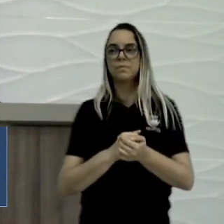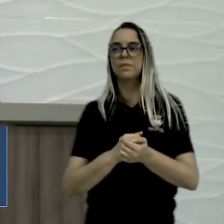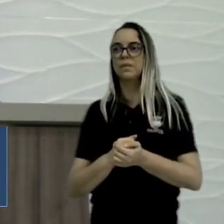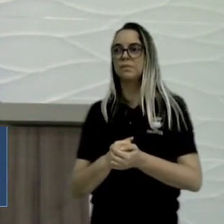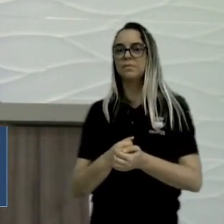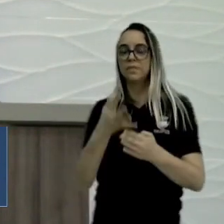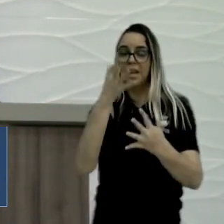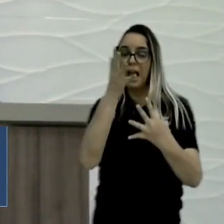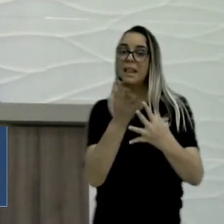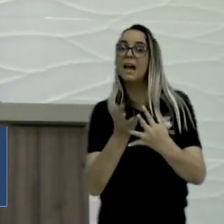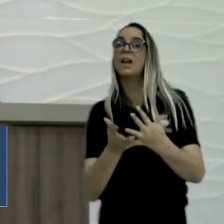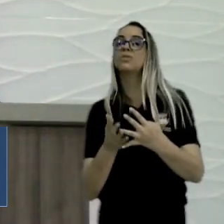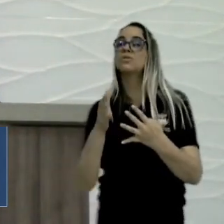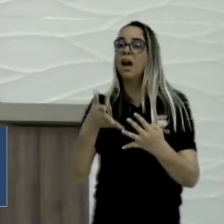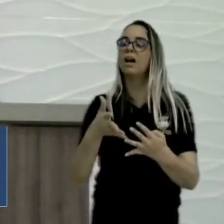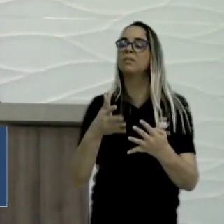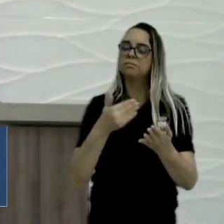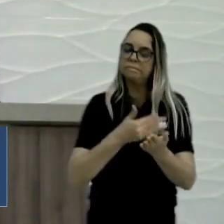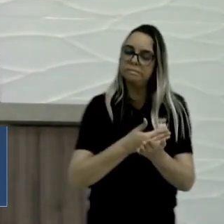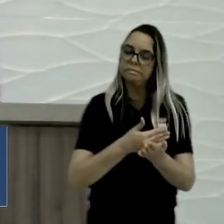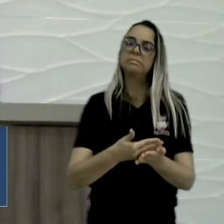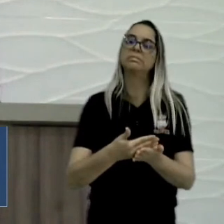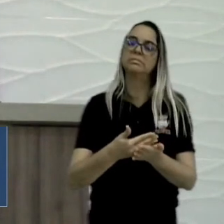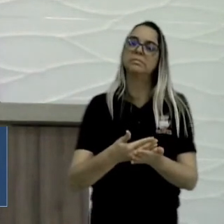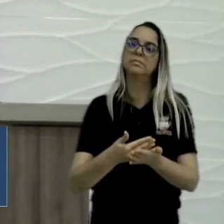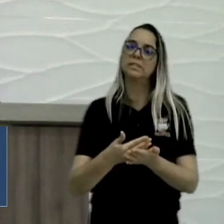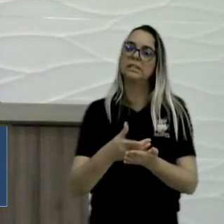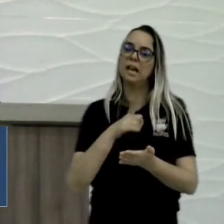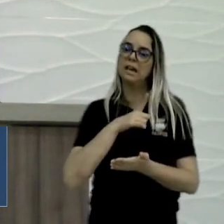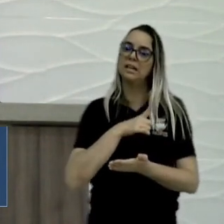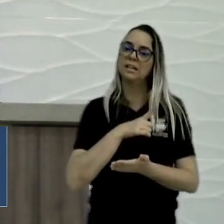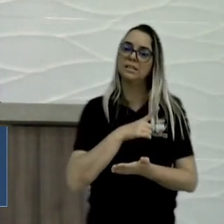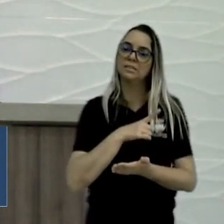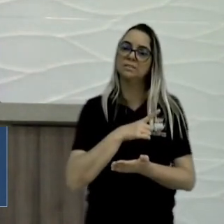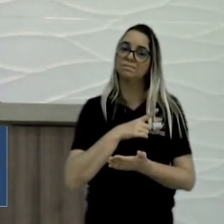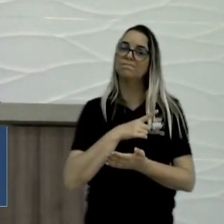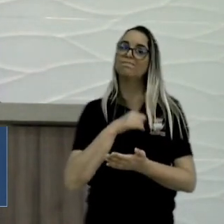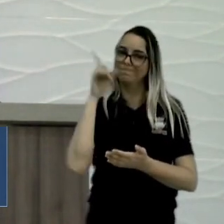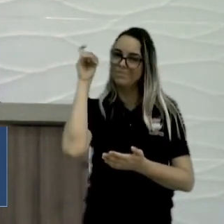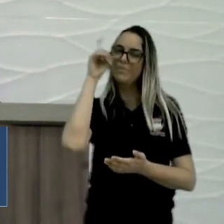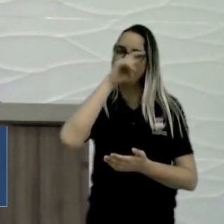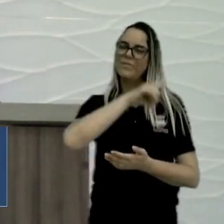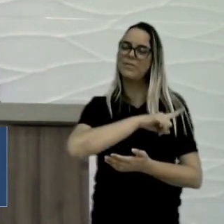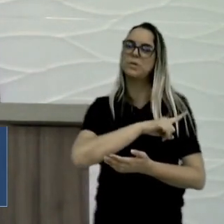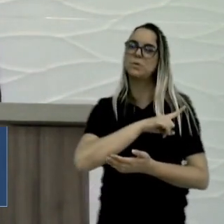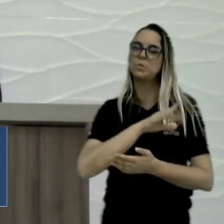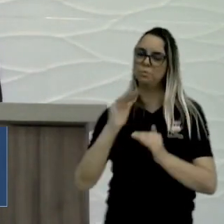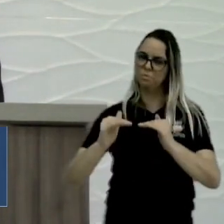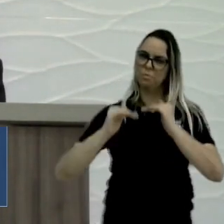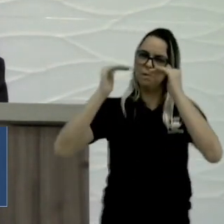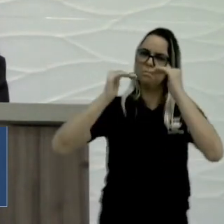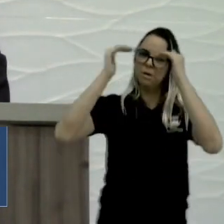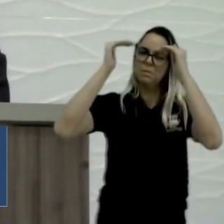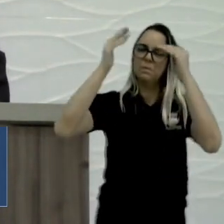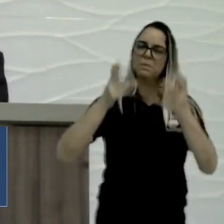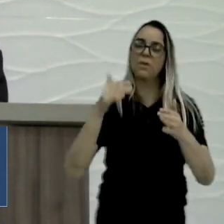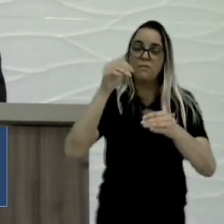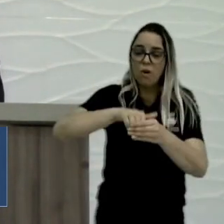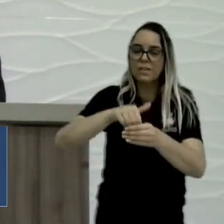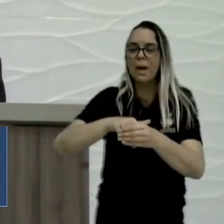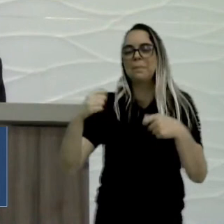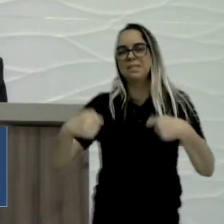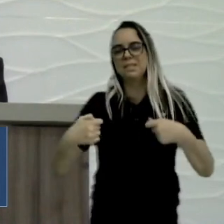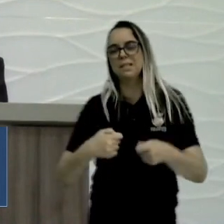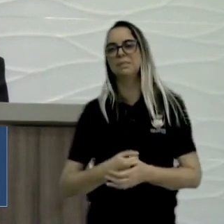calendário novamente, mas tem todo um trâmite, toda uma burocracia para poder votar. Então, eu queria